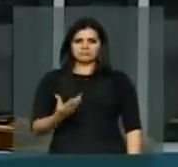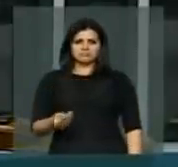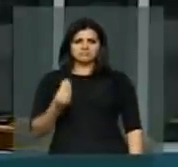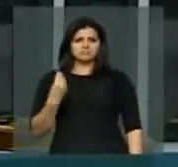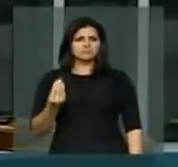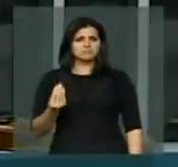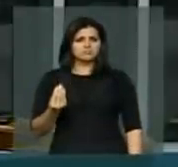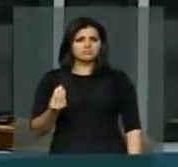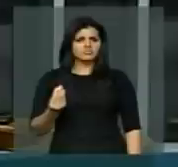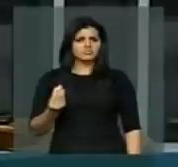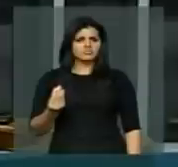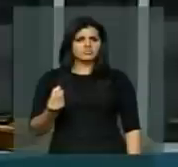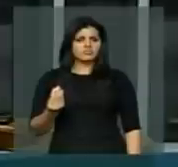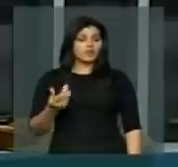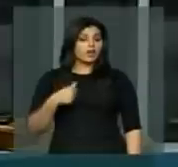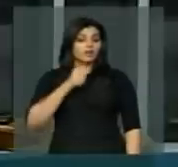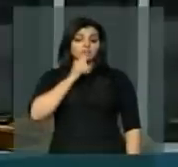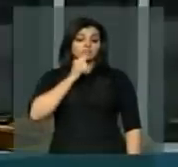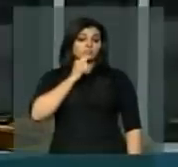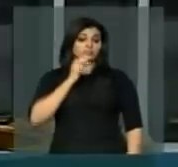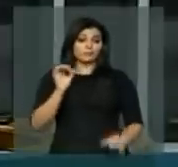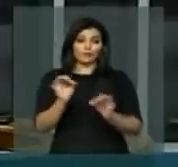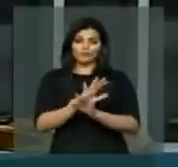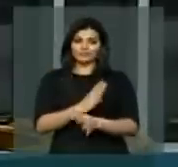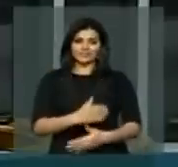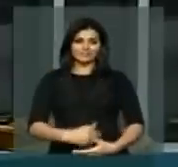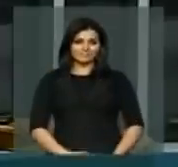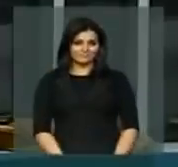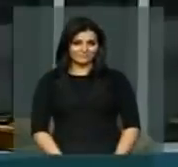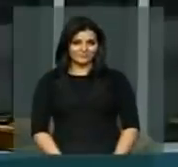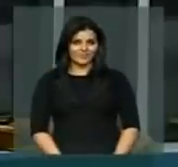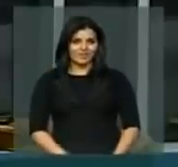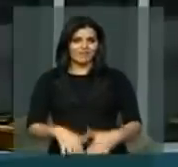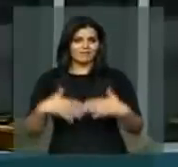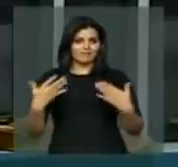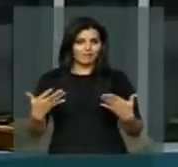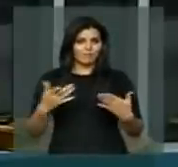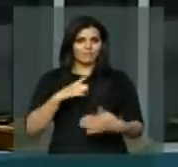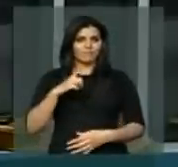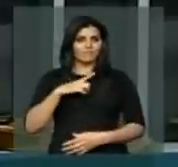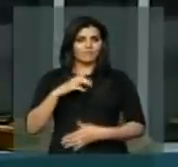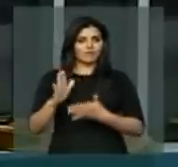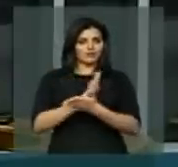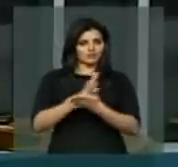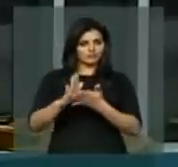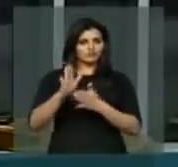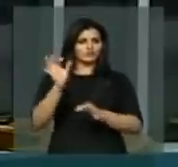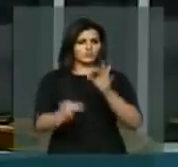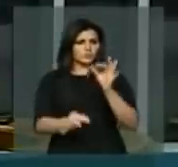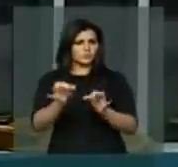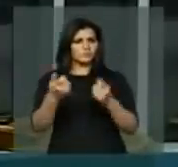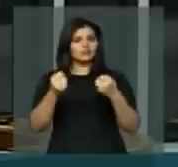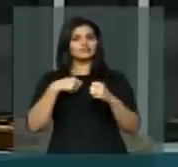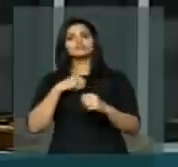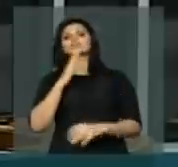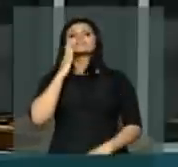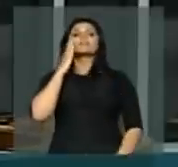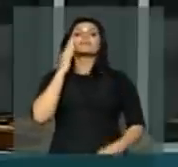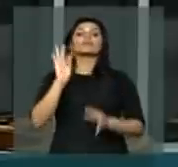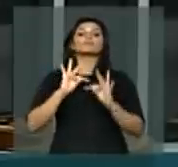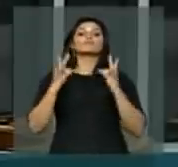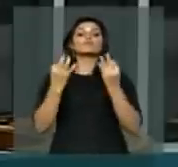sequer formuladas. Para que se estabeleça algum senso de julgamento, é preciso ouvir o todo,